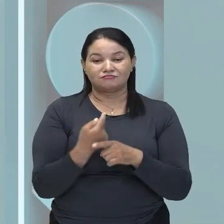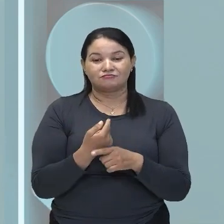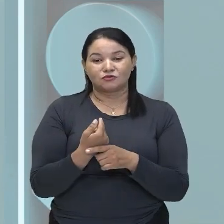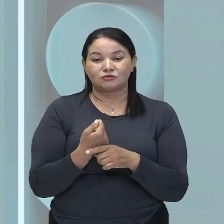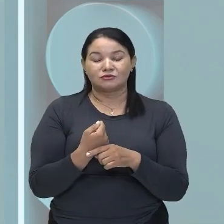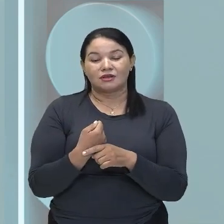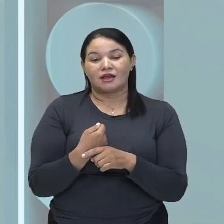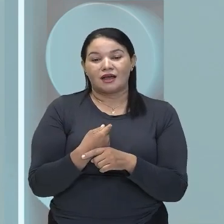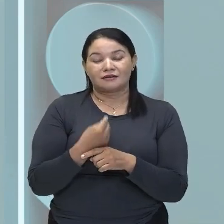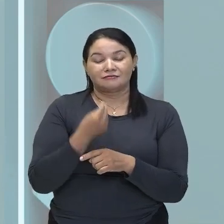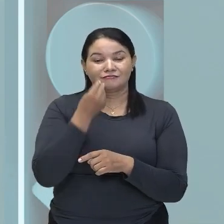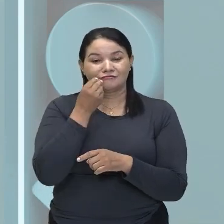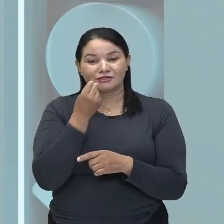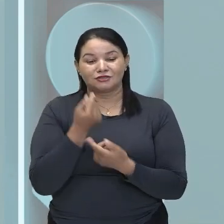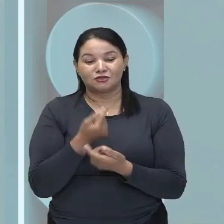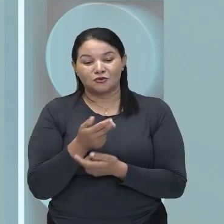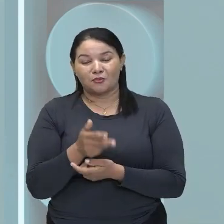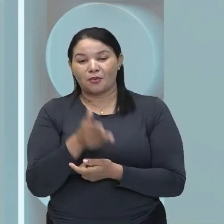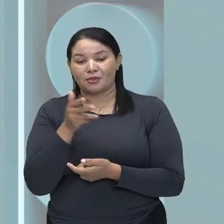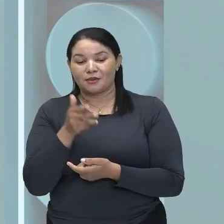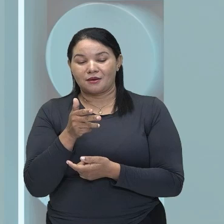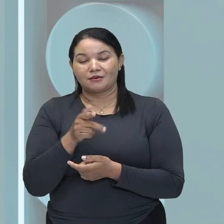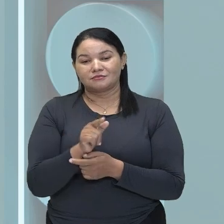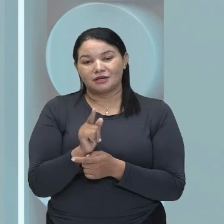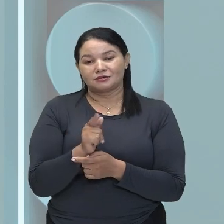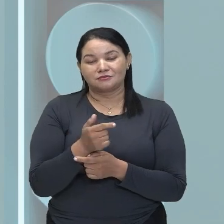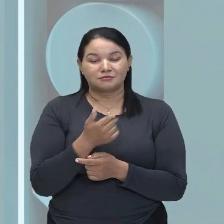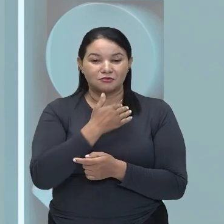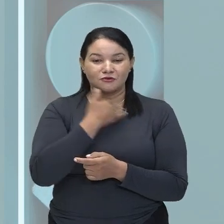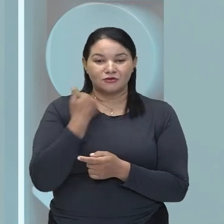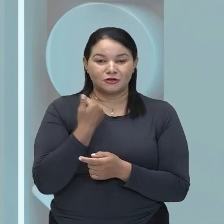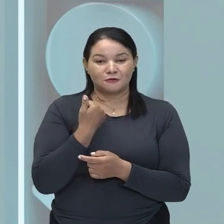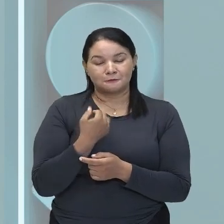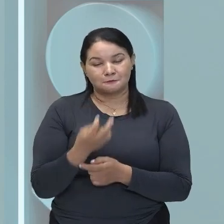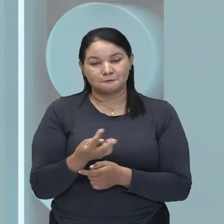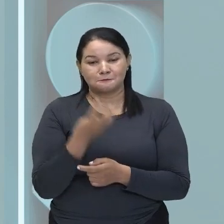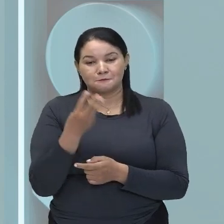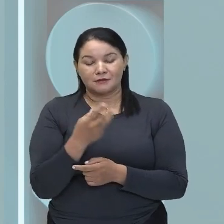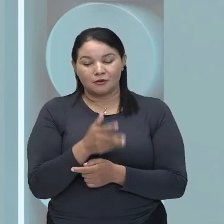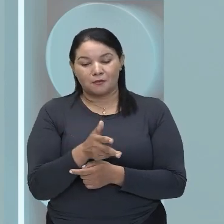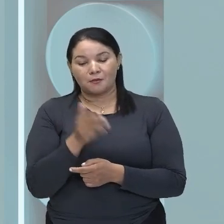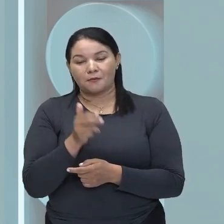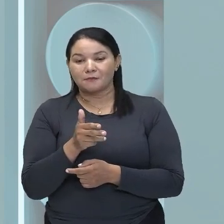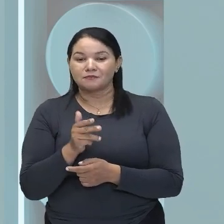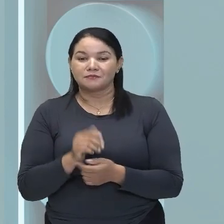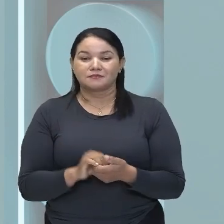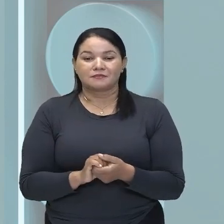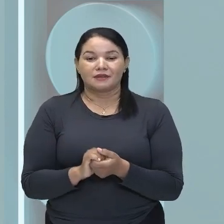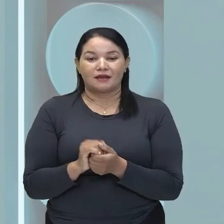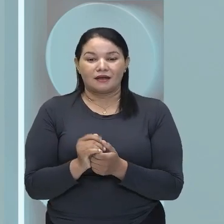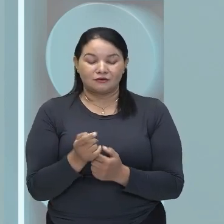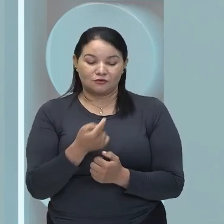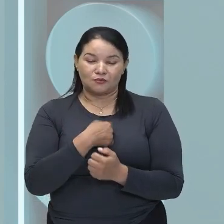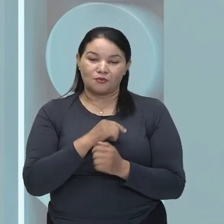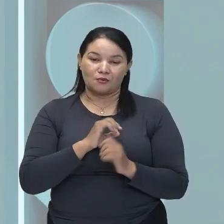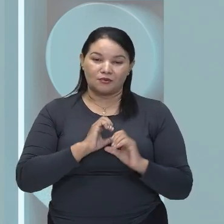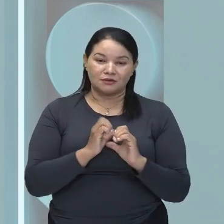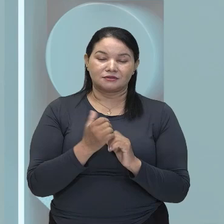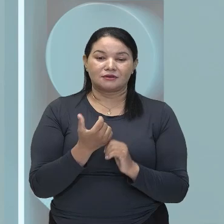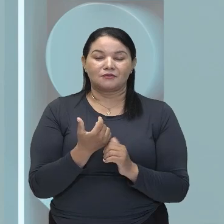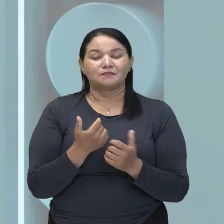alvejá-lo. Mas foi assassinado com três tiros, atingiram o coração e o pulmão.